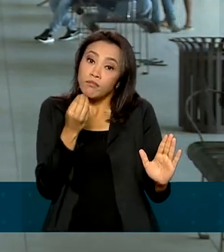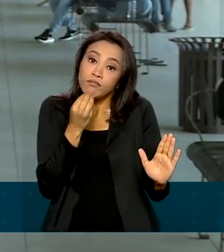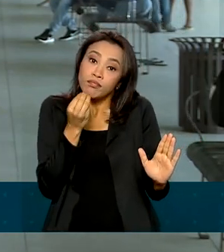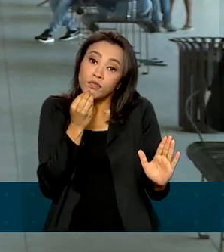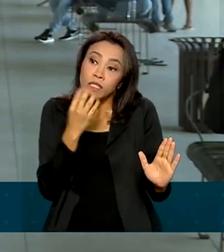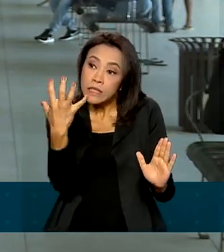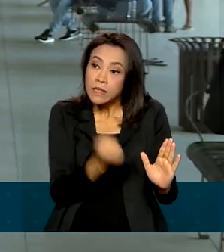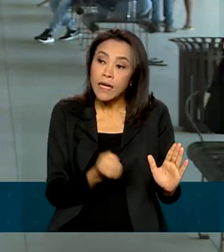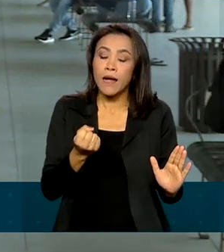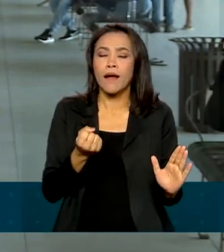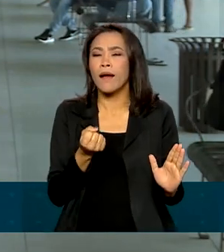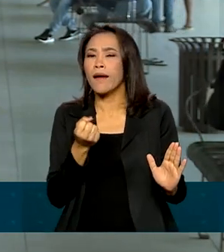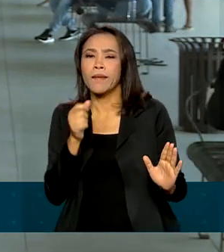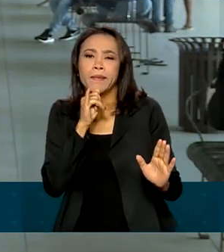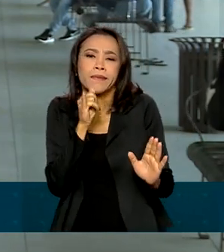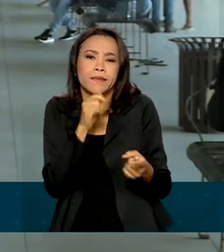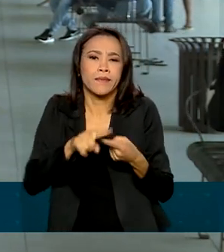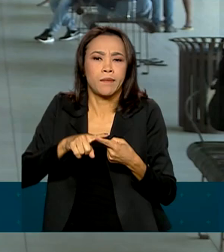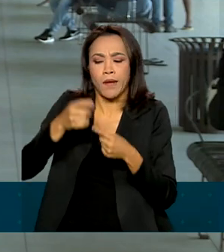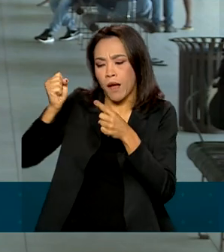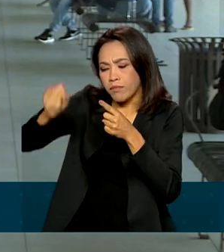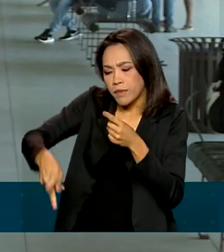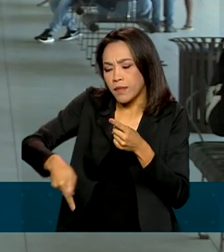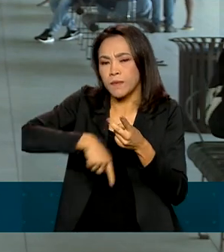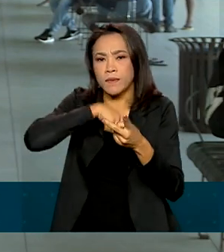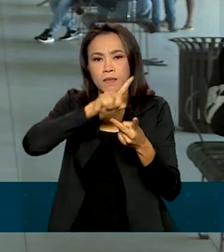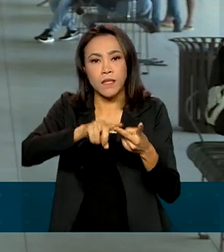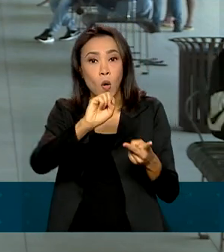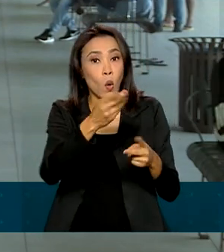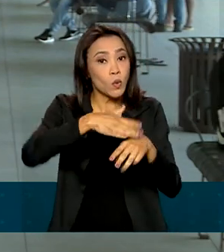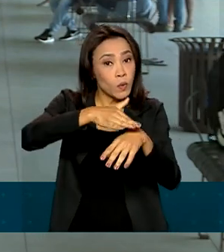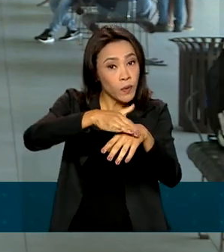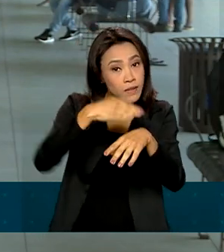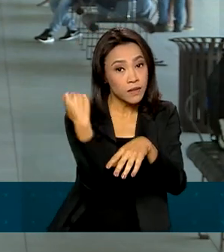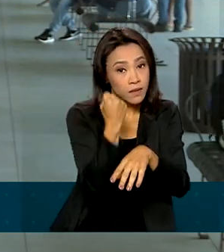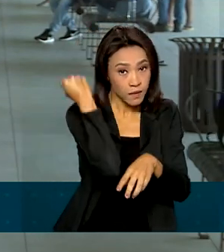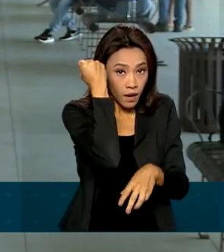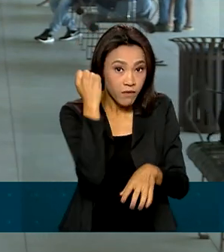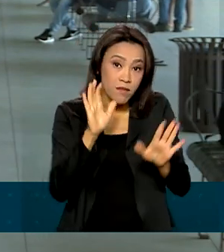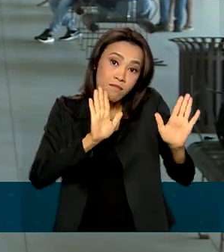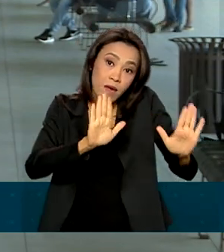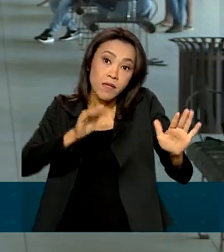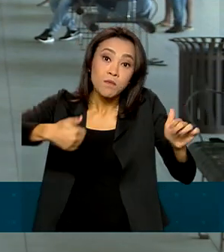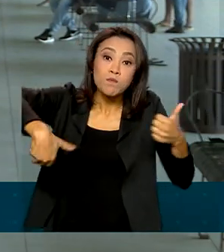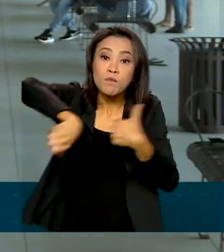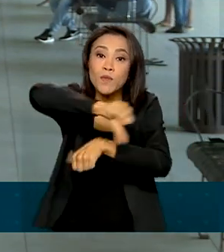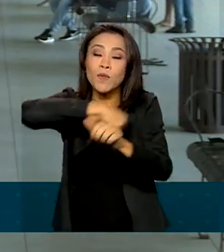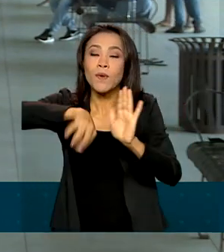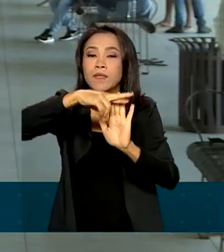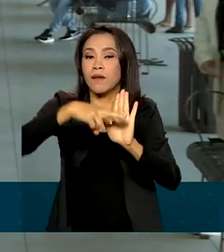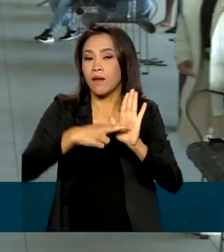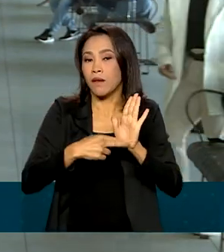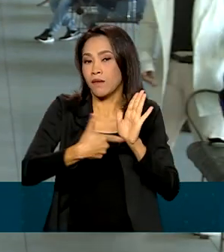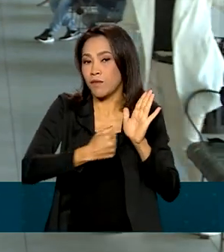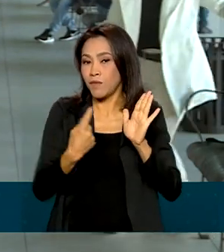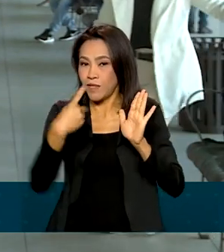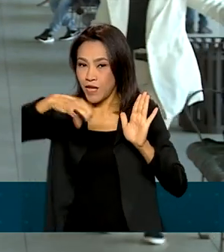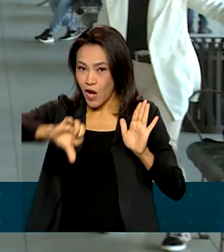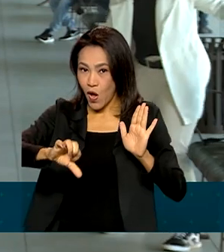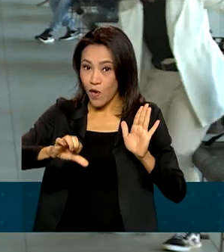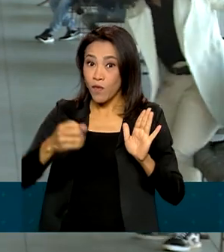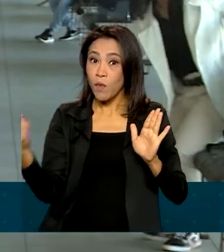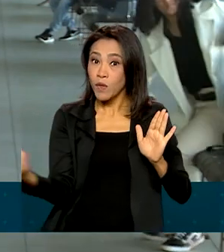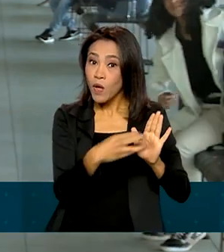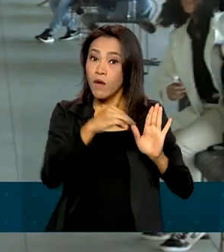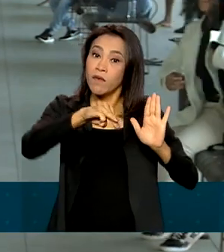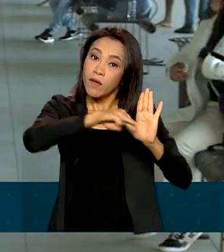casos específicos, como aposentadorias ou doenças graves. Mas isso mudou em 2019 com a edição de